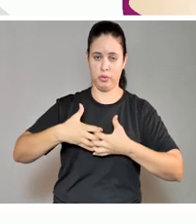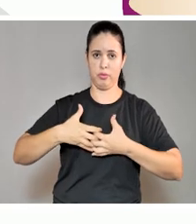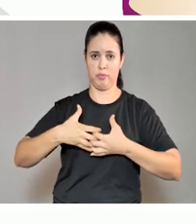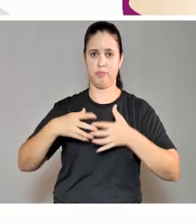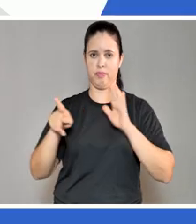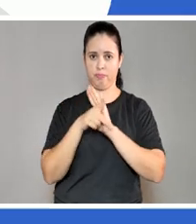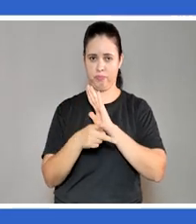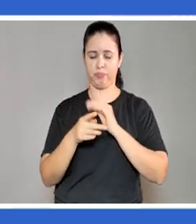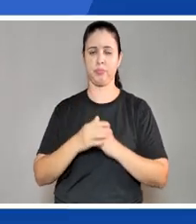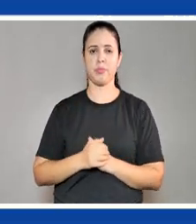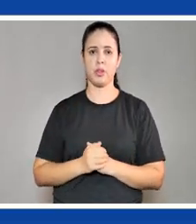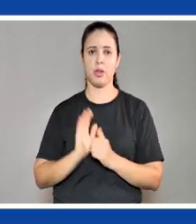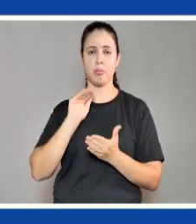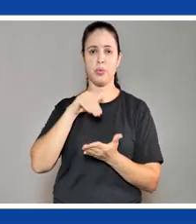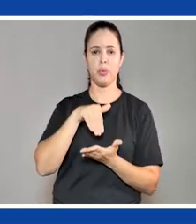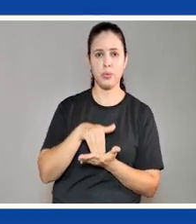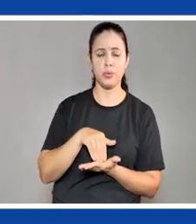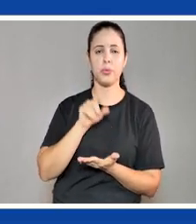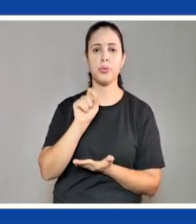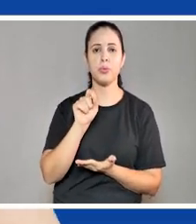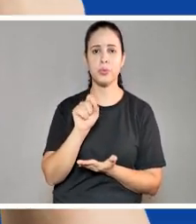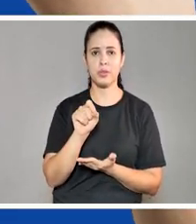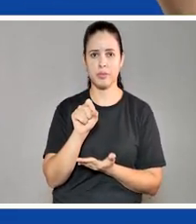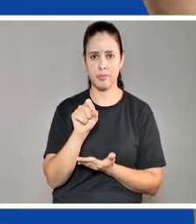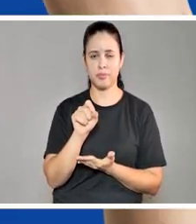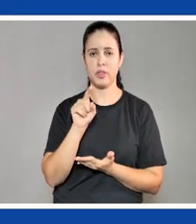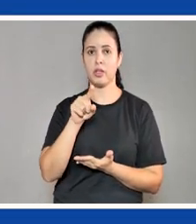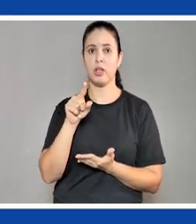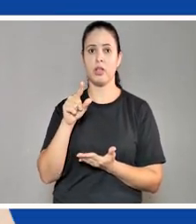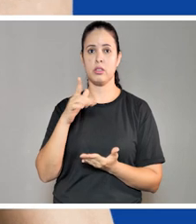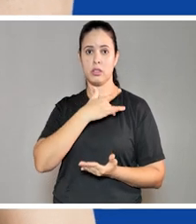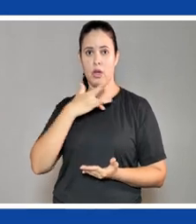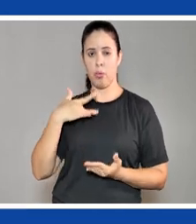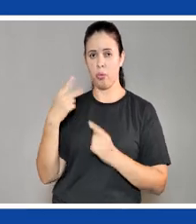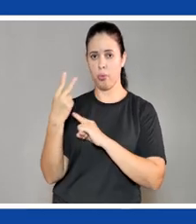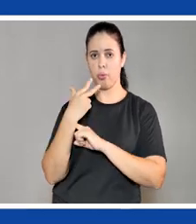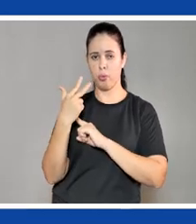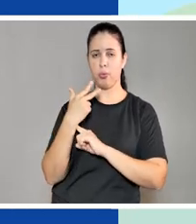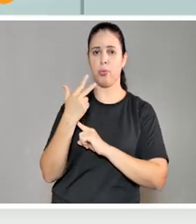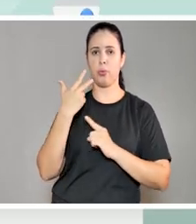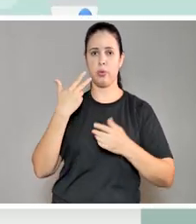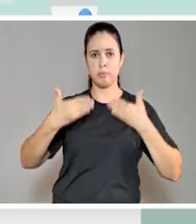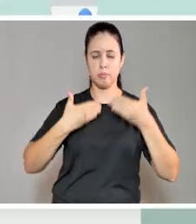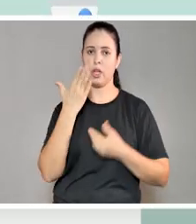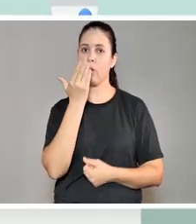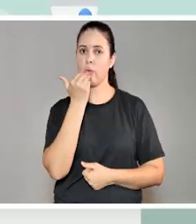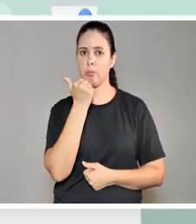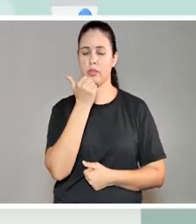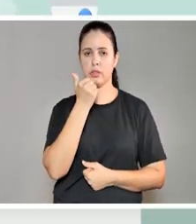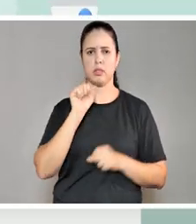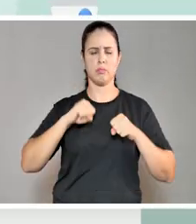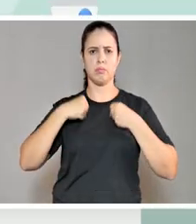SWAP. E por último, e não menos importante, cuide da sua saúde. A nossa alimentação influencia